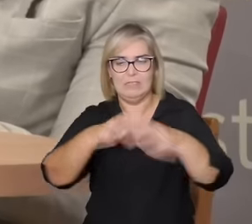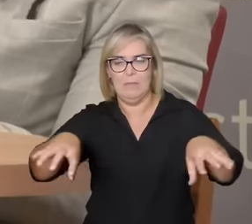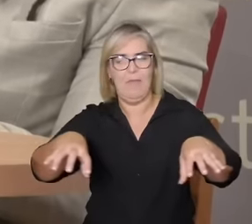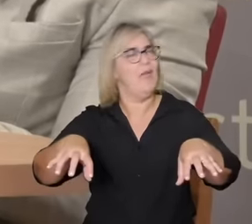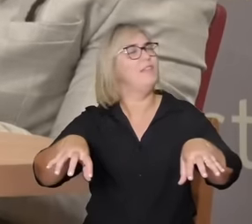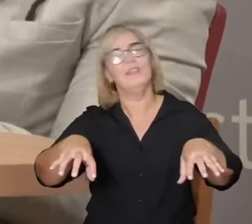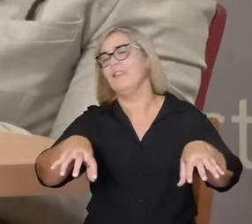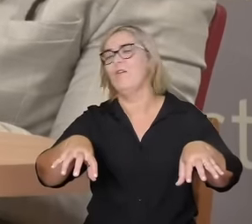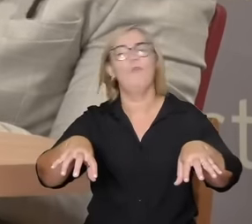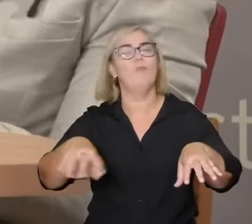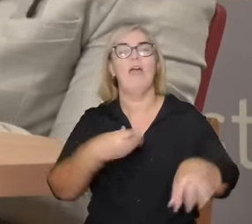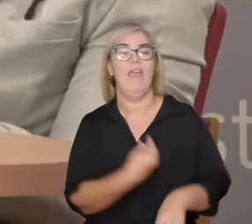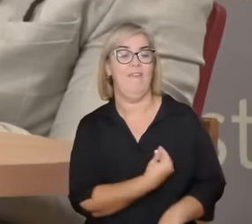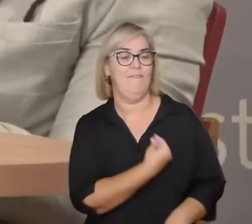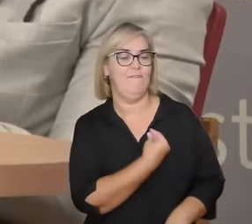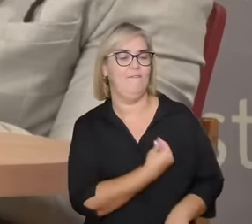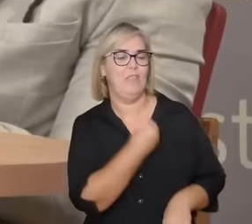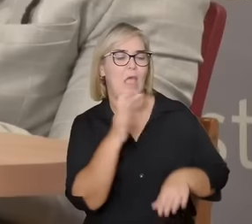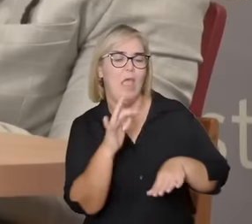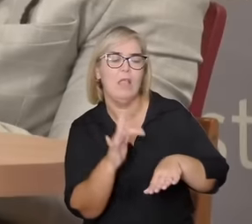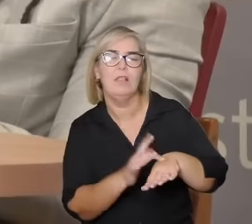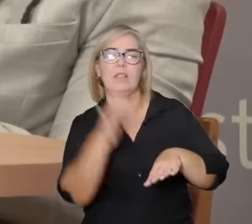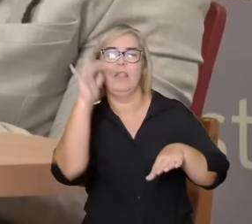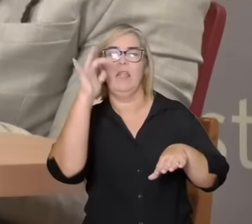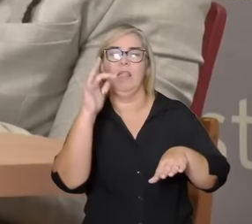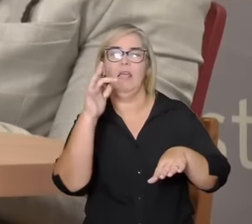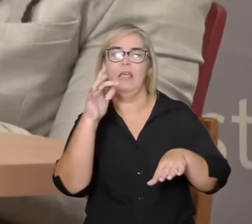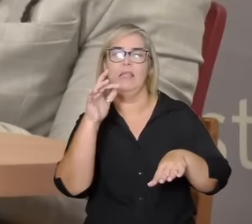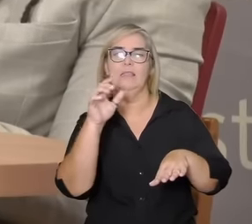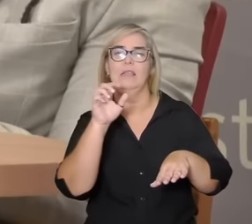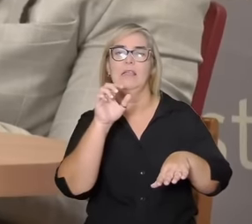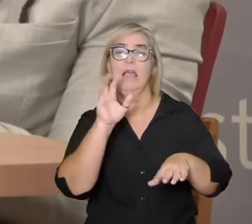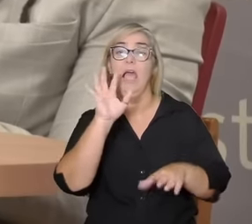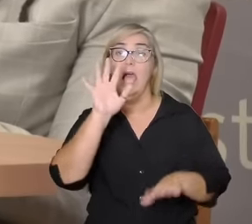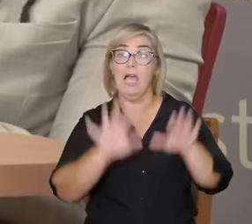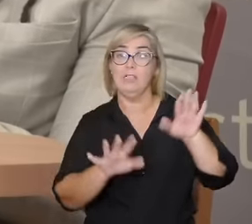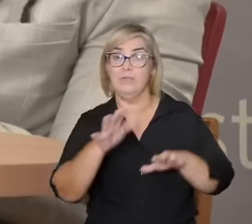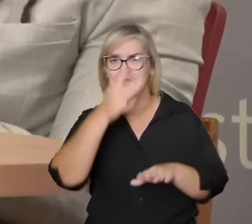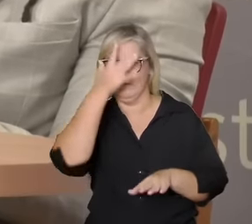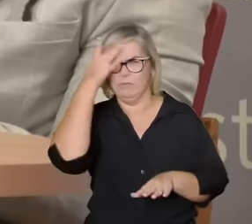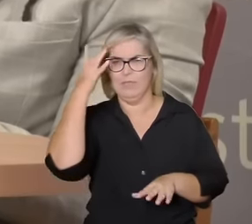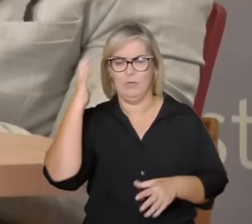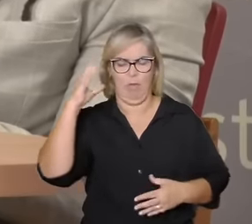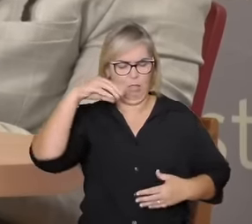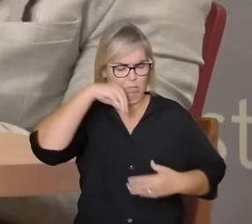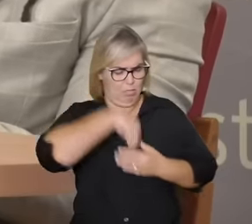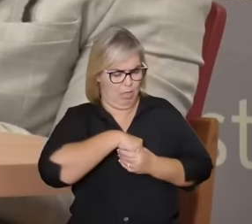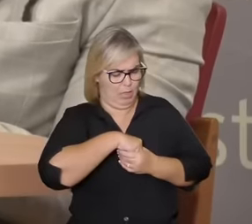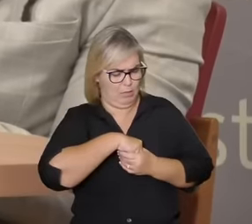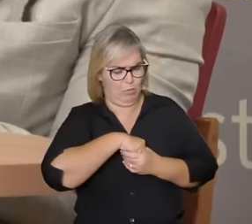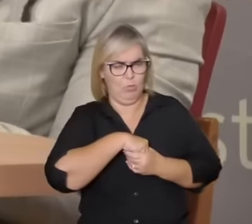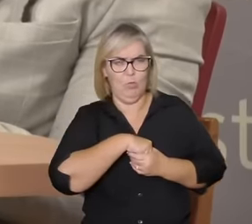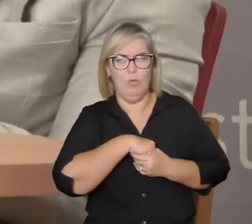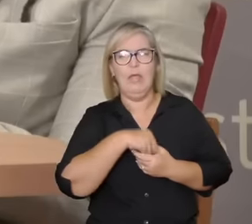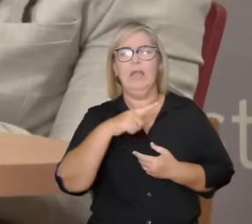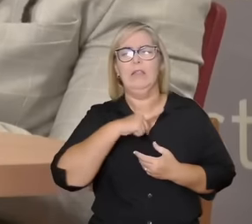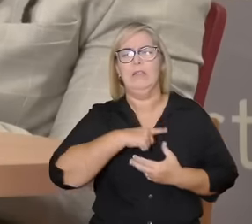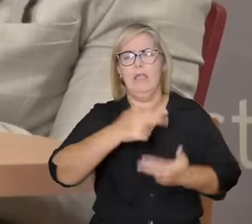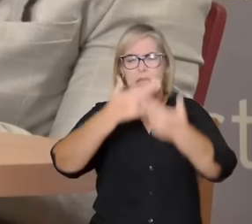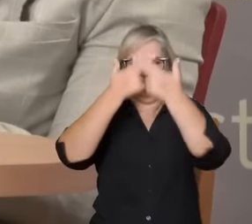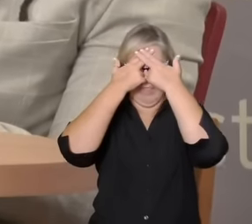frágil que muitas vezes um corpo que guarda muita potência um trauma um